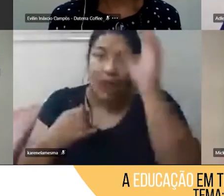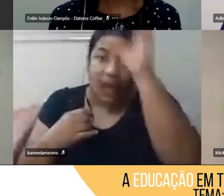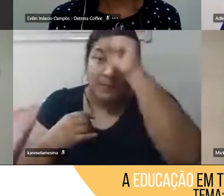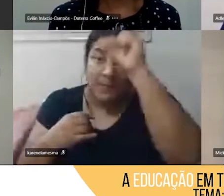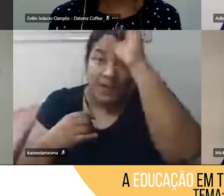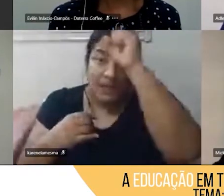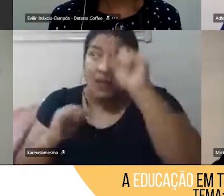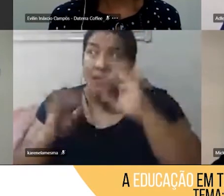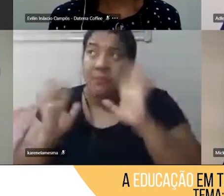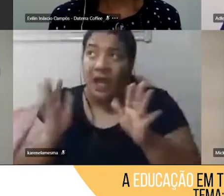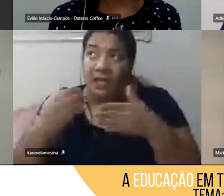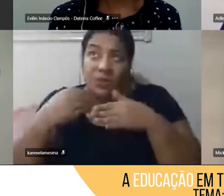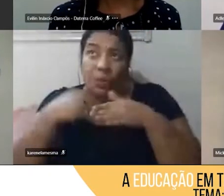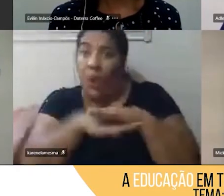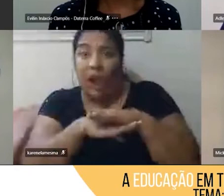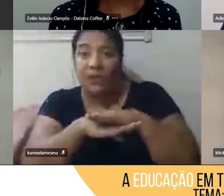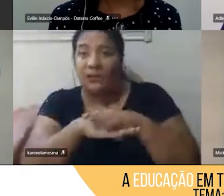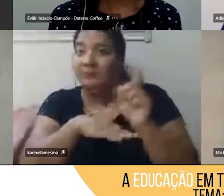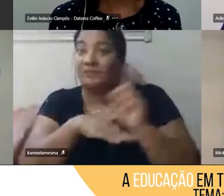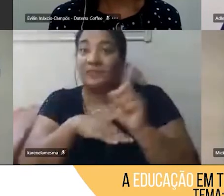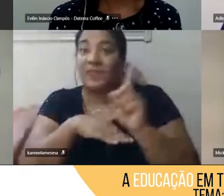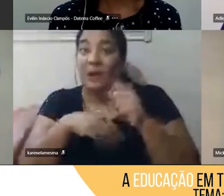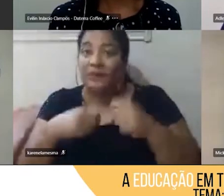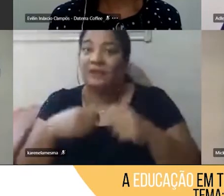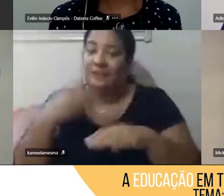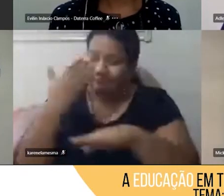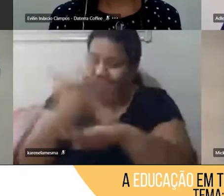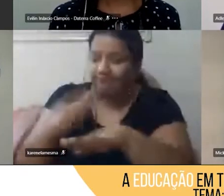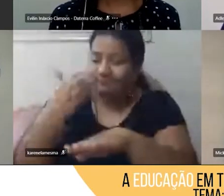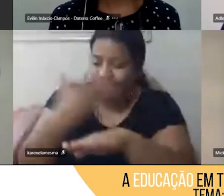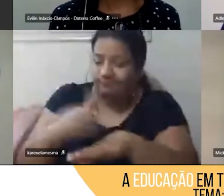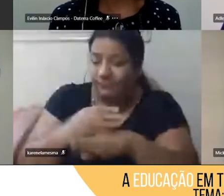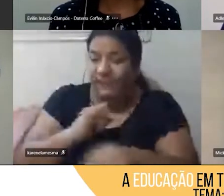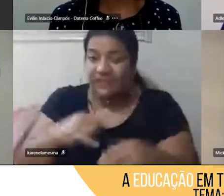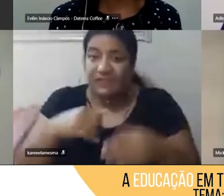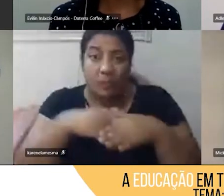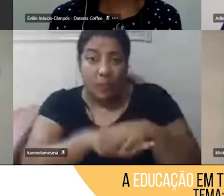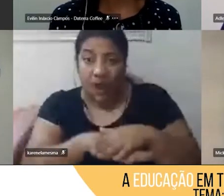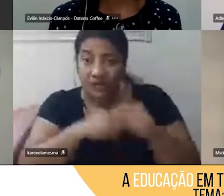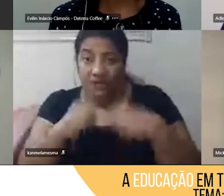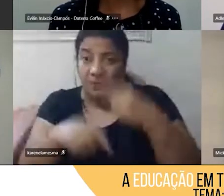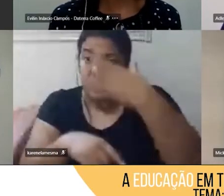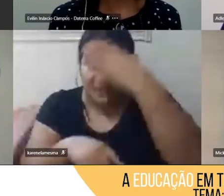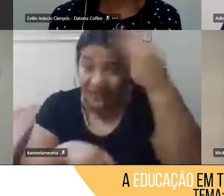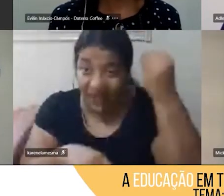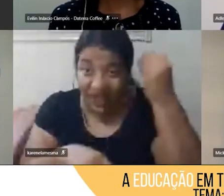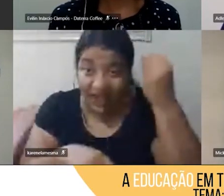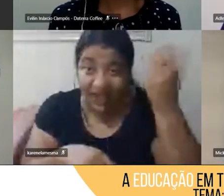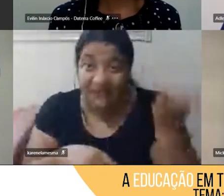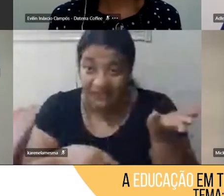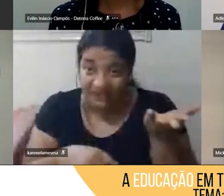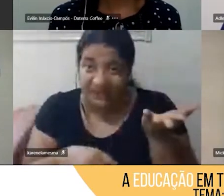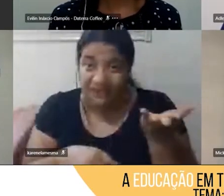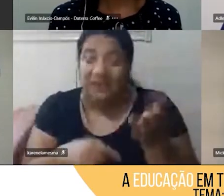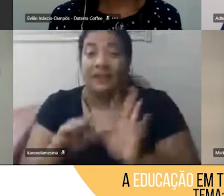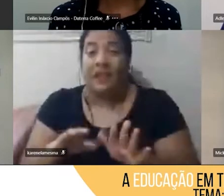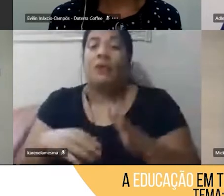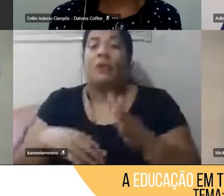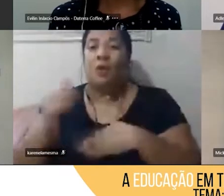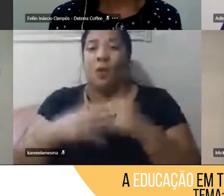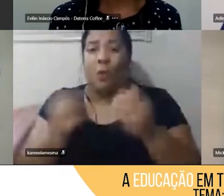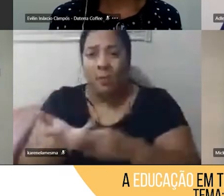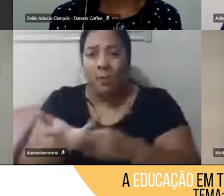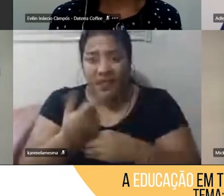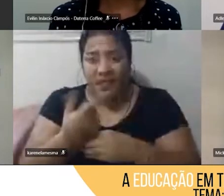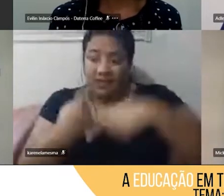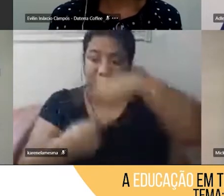prática, na verdade, isso cai no esquecimento. Então, as competências socioemocionais, assim como outros aprendizados,